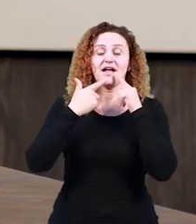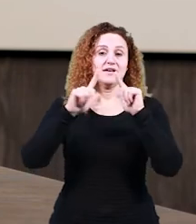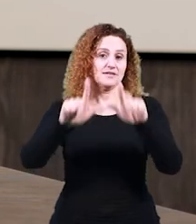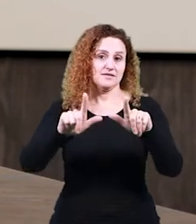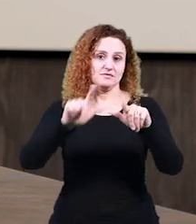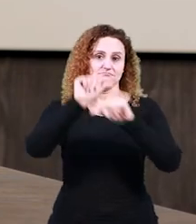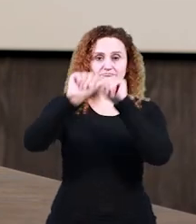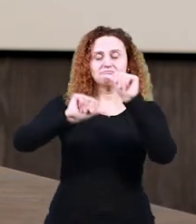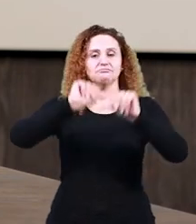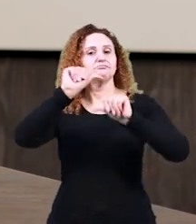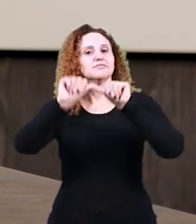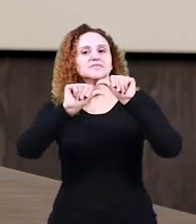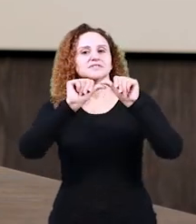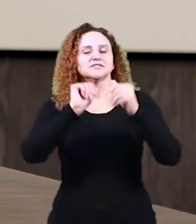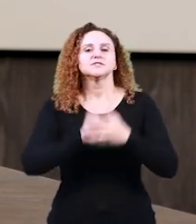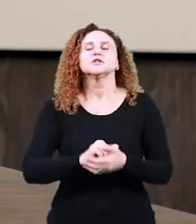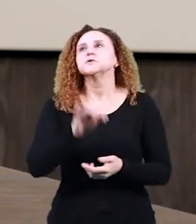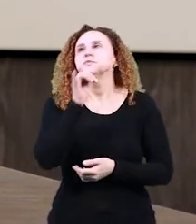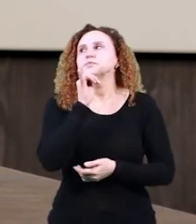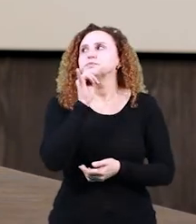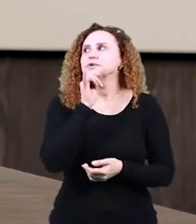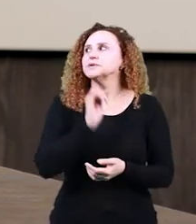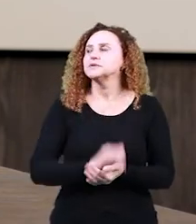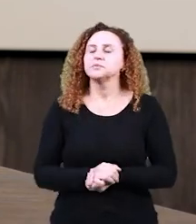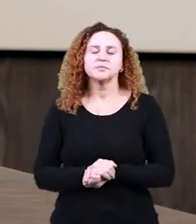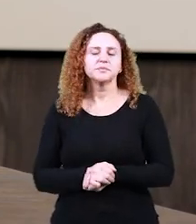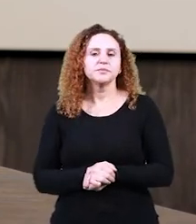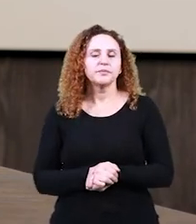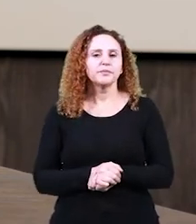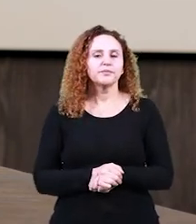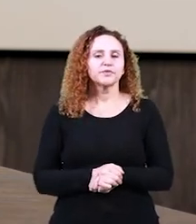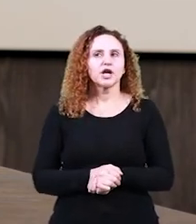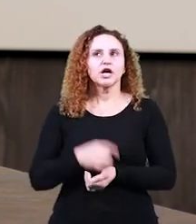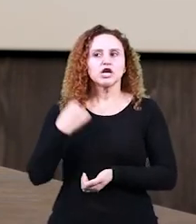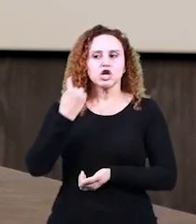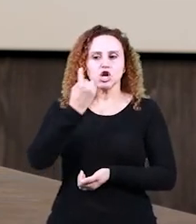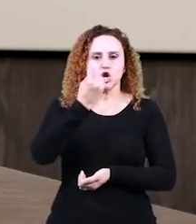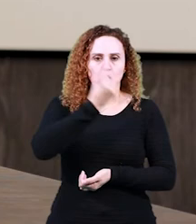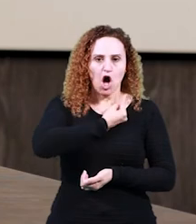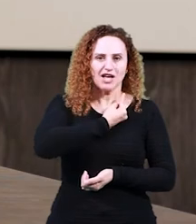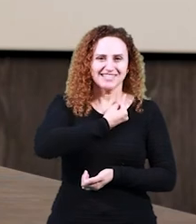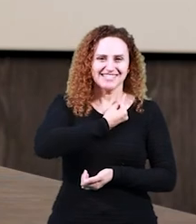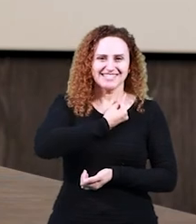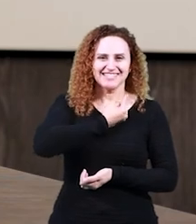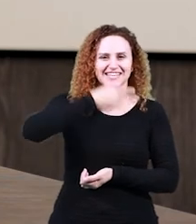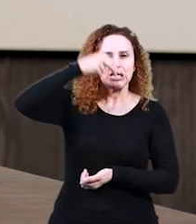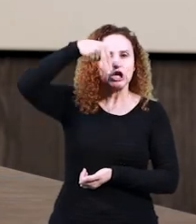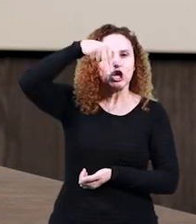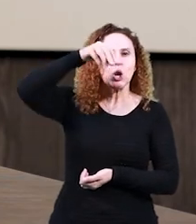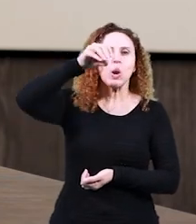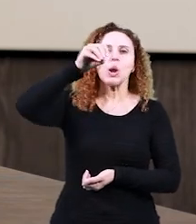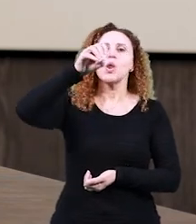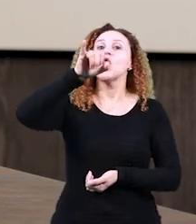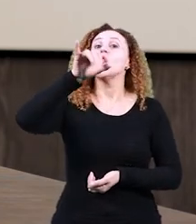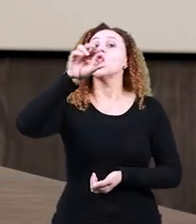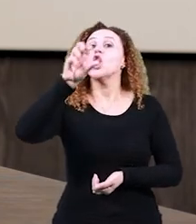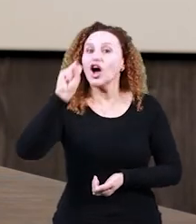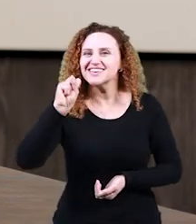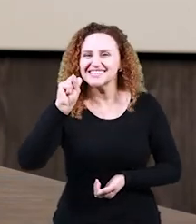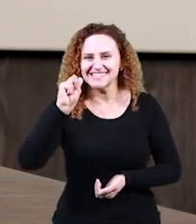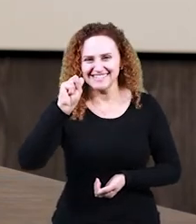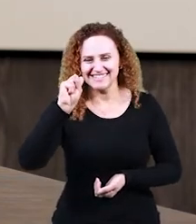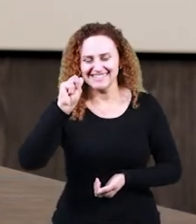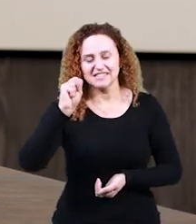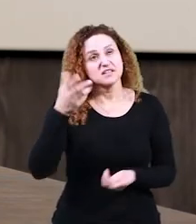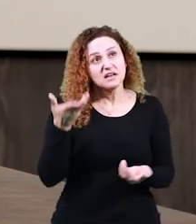mude. Às vezes, tem, por exemplo, o nós fumo, né? É uma variação, mas mesmo